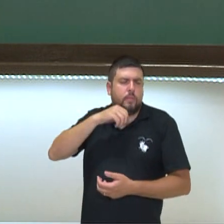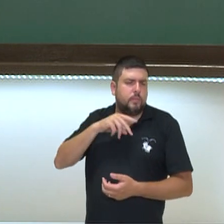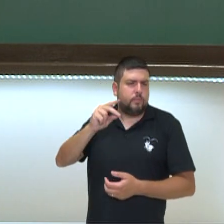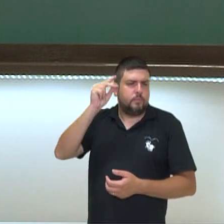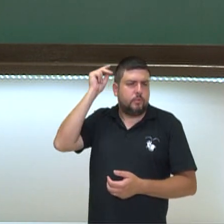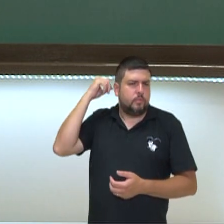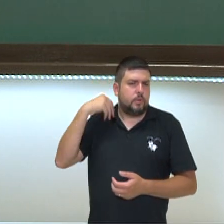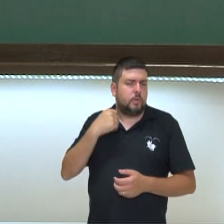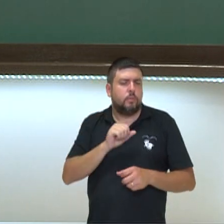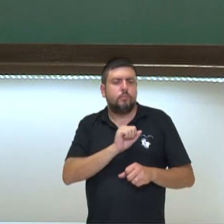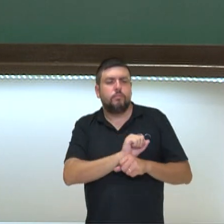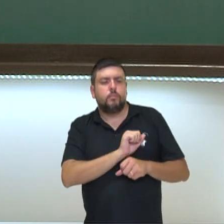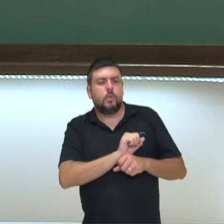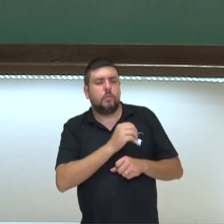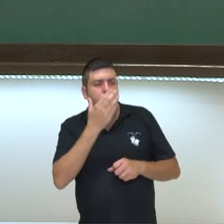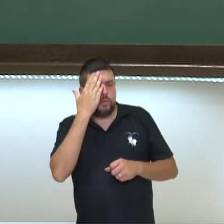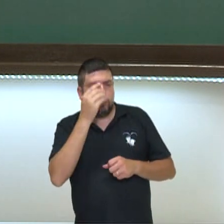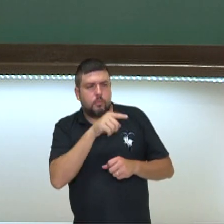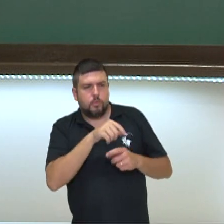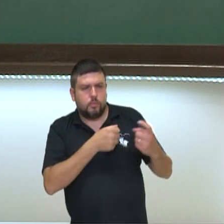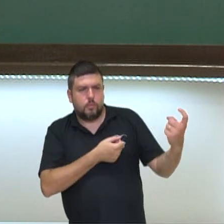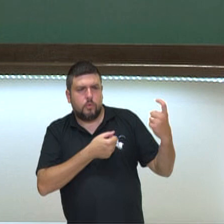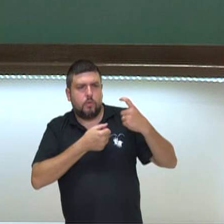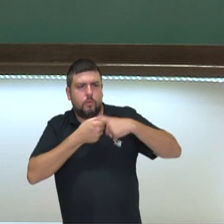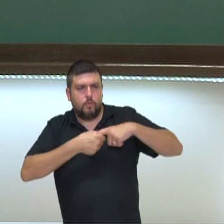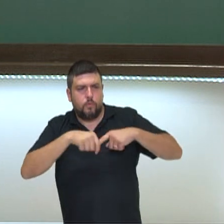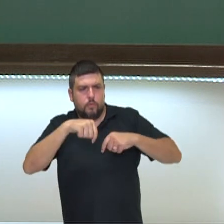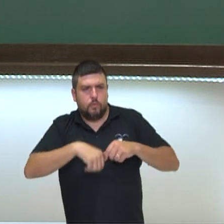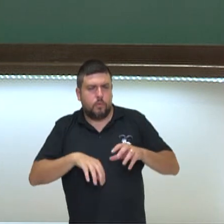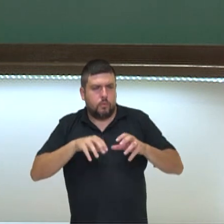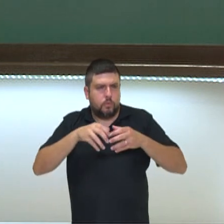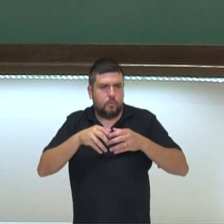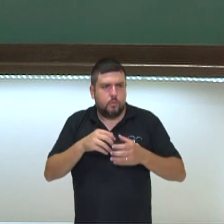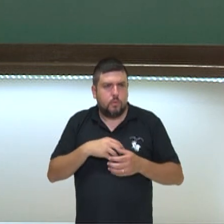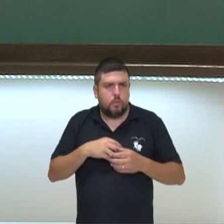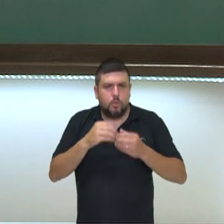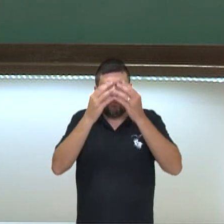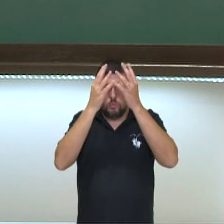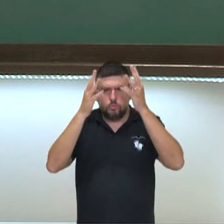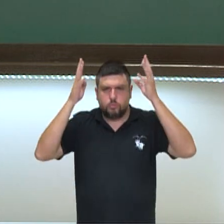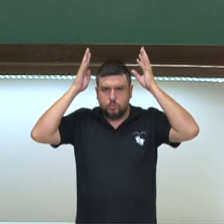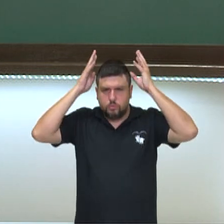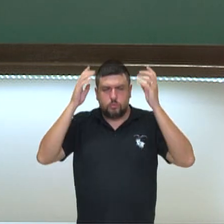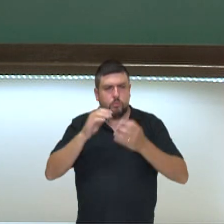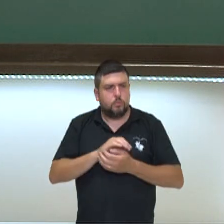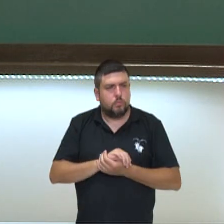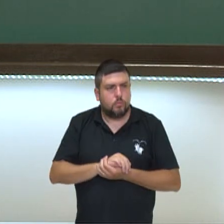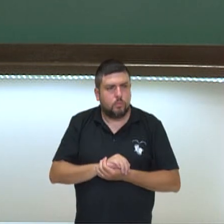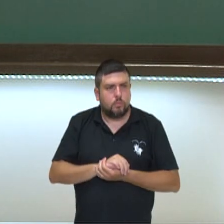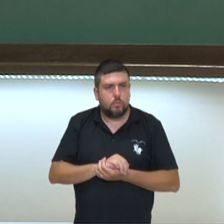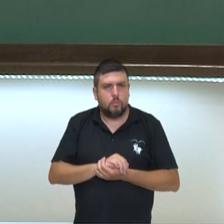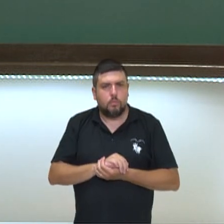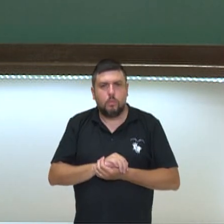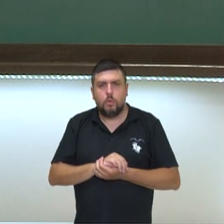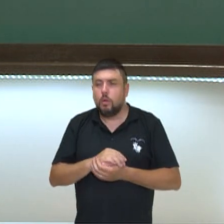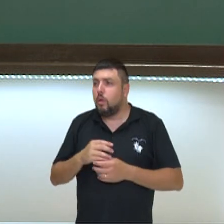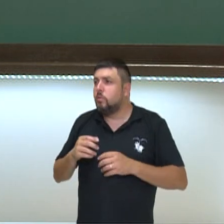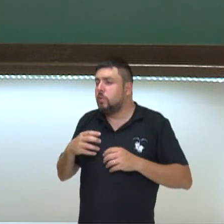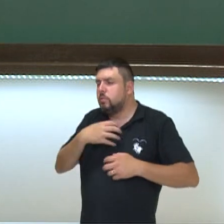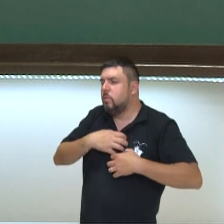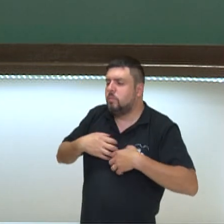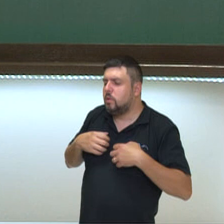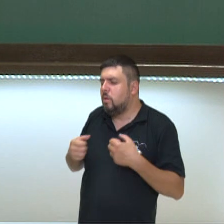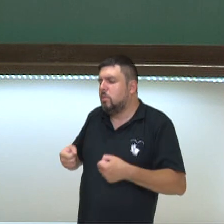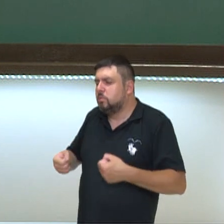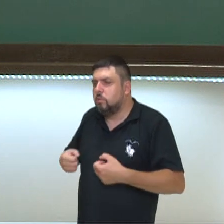sabia que um dia você ia voltar para a aldeia, assumir o teu lugar aqui como curandeiro, como pajé. E ele, desesperado, chacoalhava o seu avô, e o